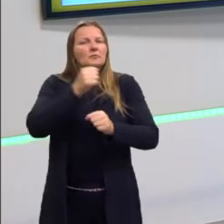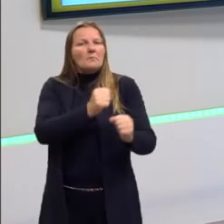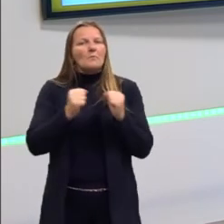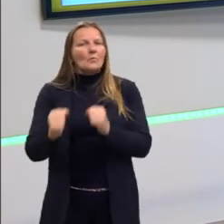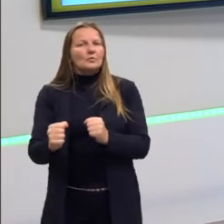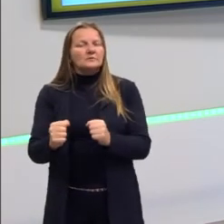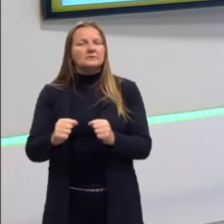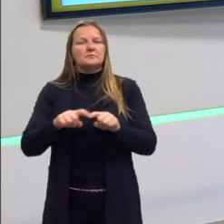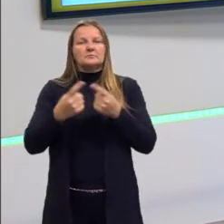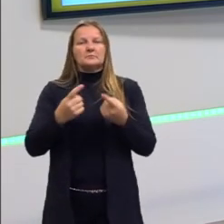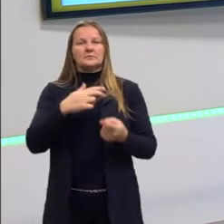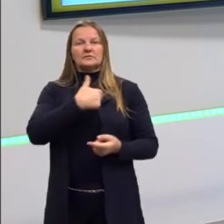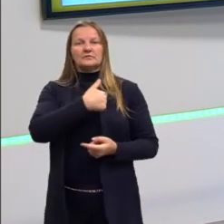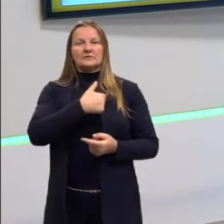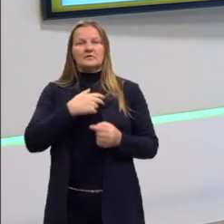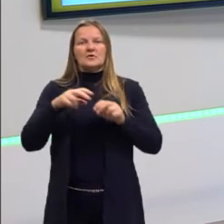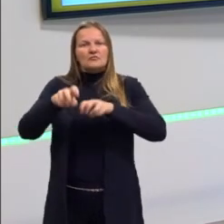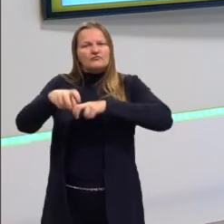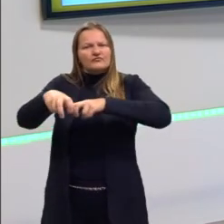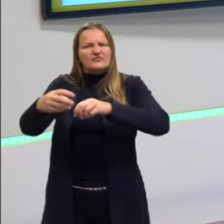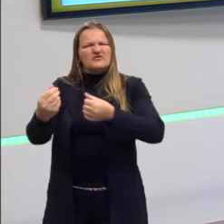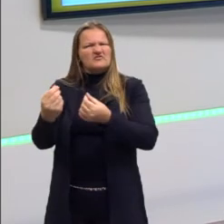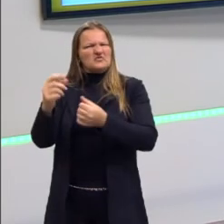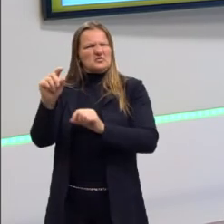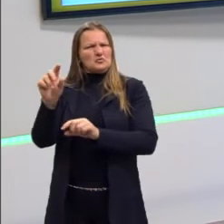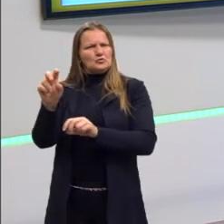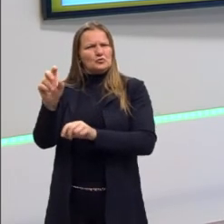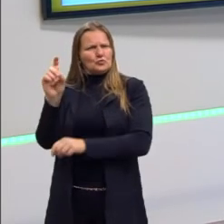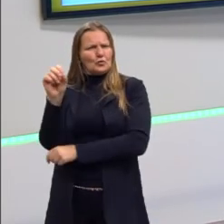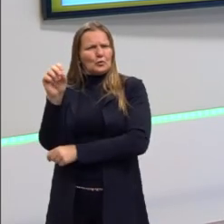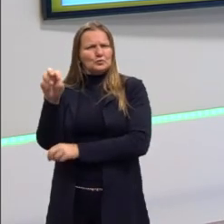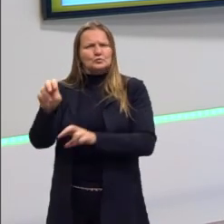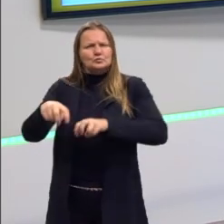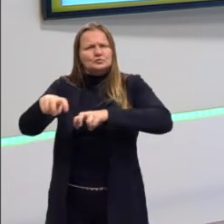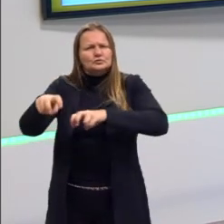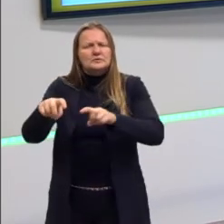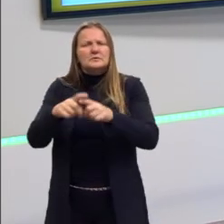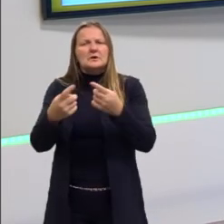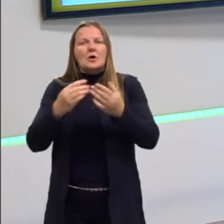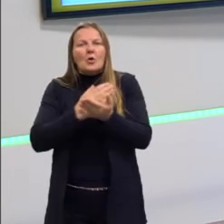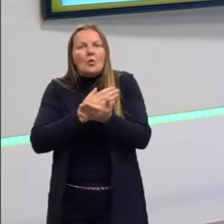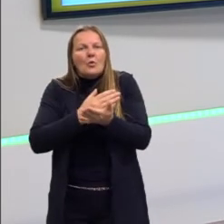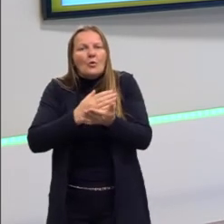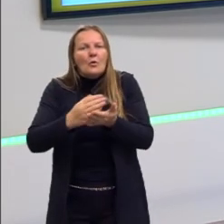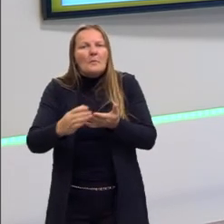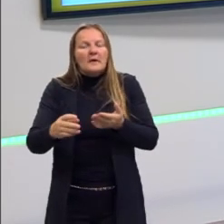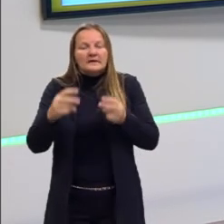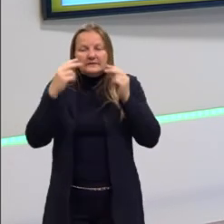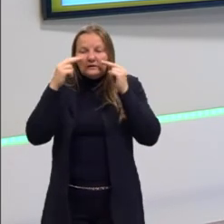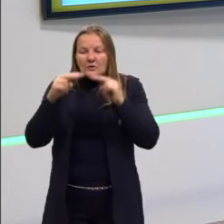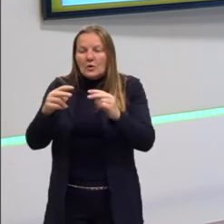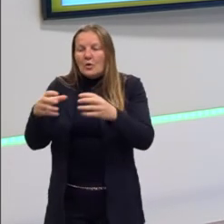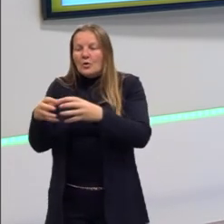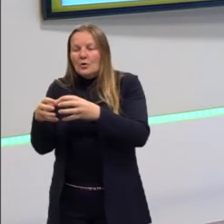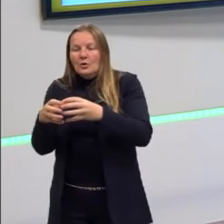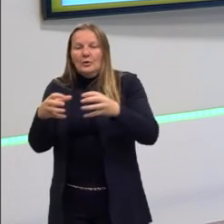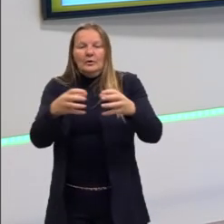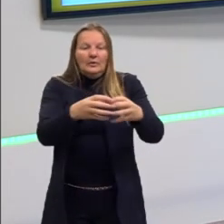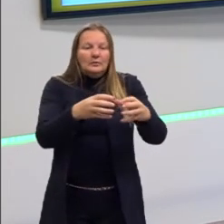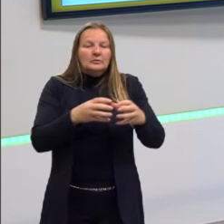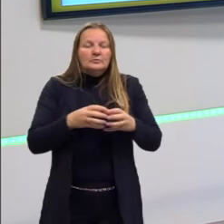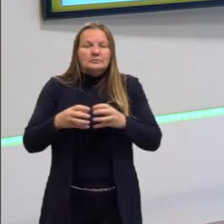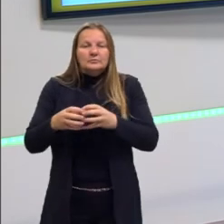tenha rompido com esses fazendeiros, com essa oligarquia, ele começa a dar atenção a outros grupos, a outros